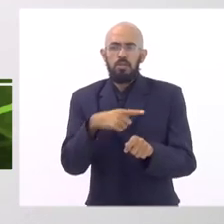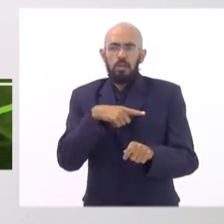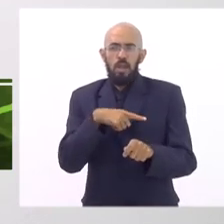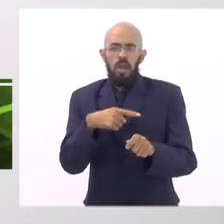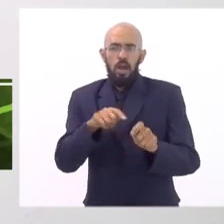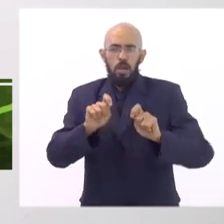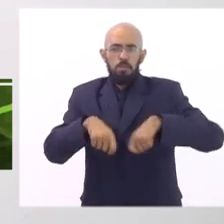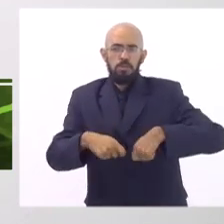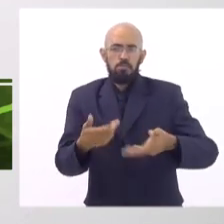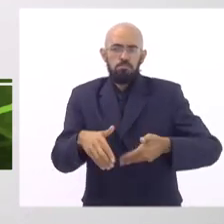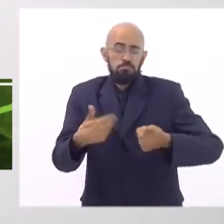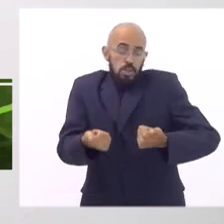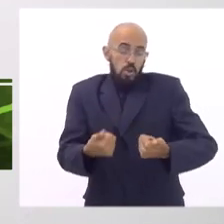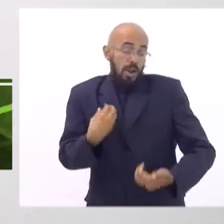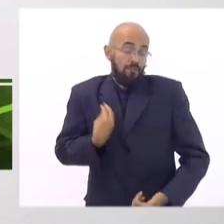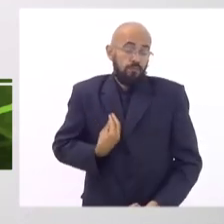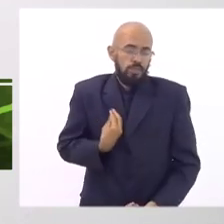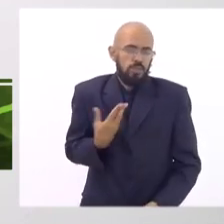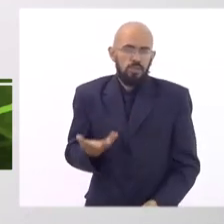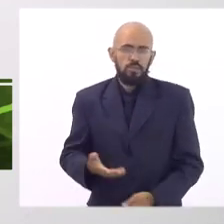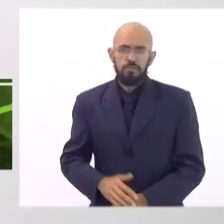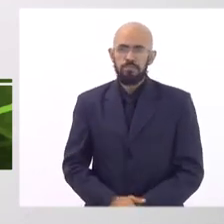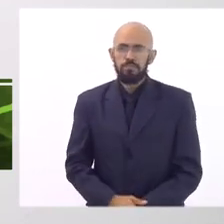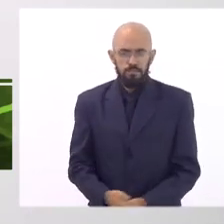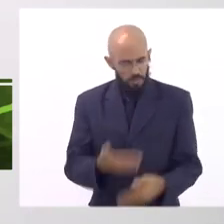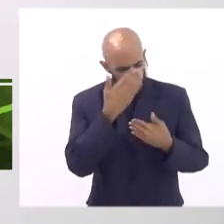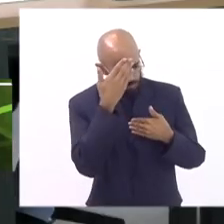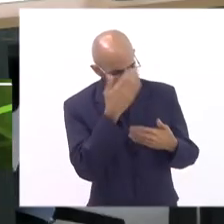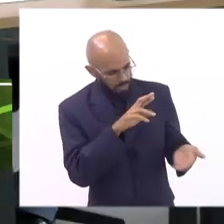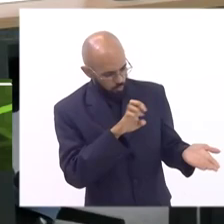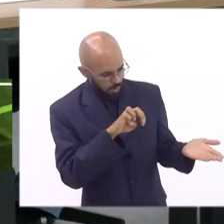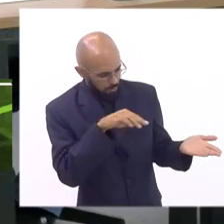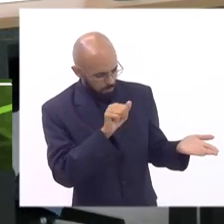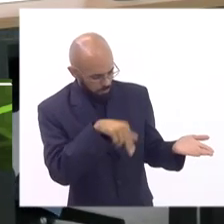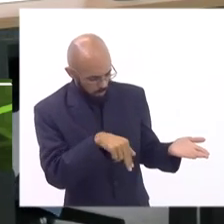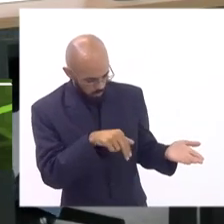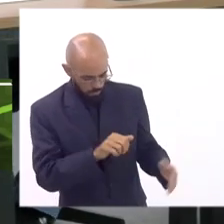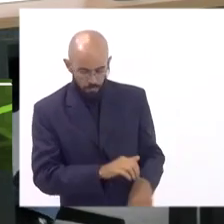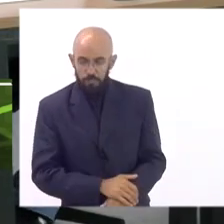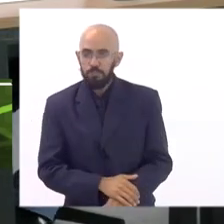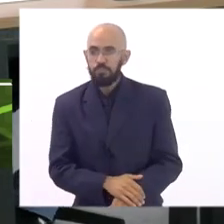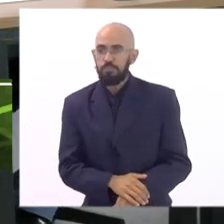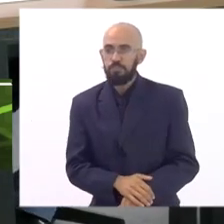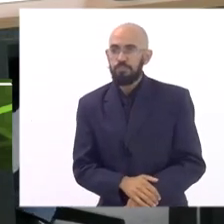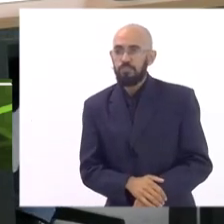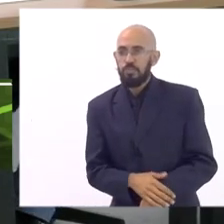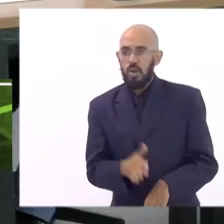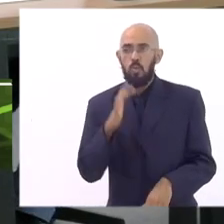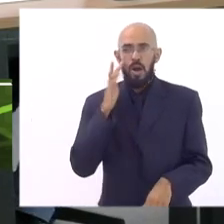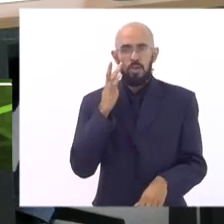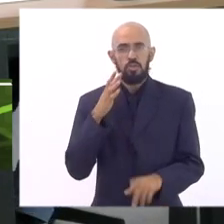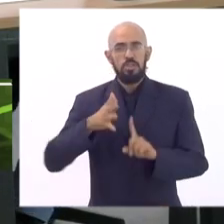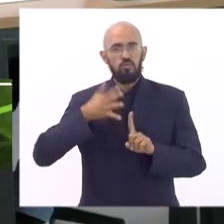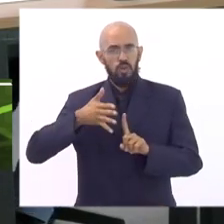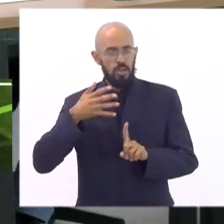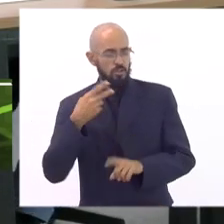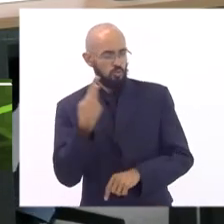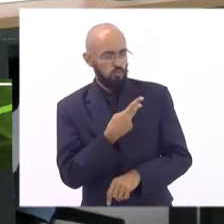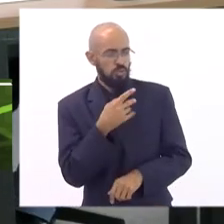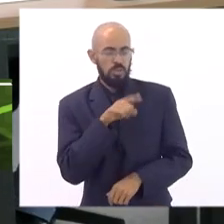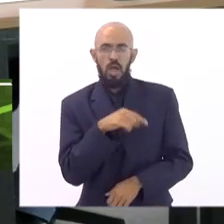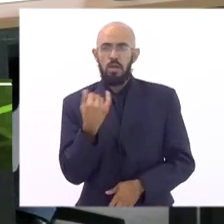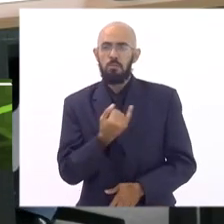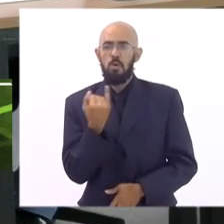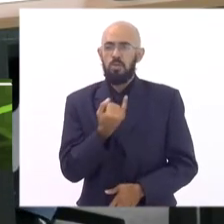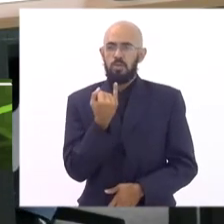melhorar a vida sabe obrigado Ramon acho que as falas de vocês trazem questões importantes a gente